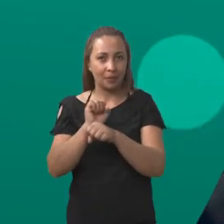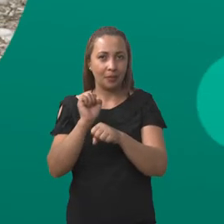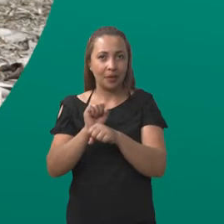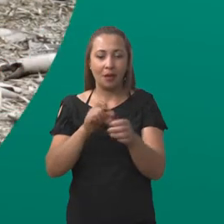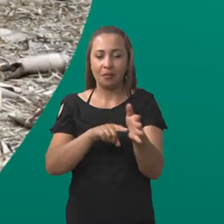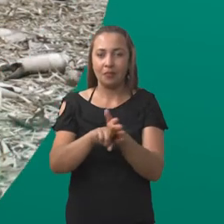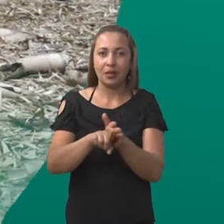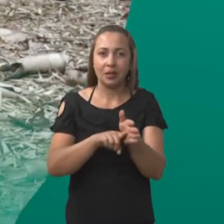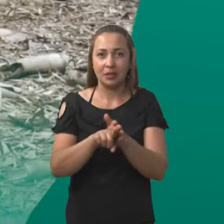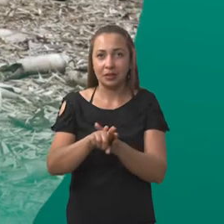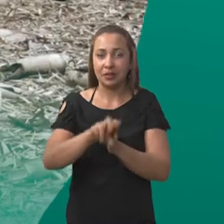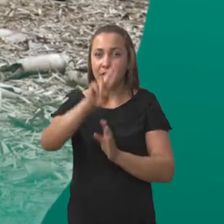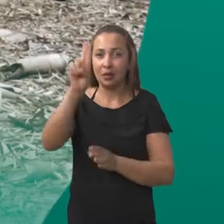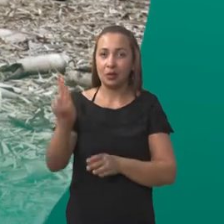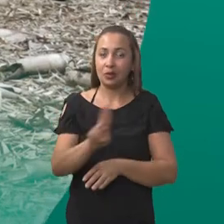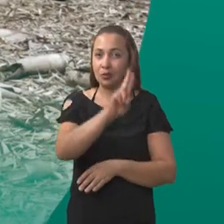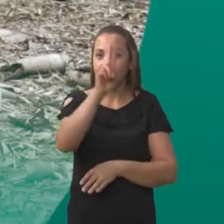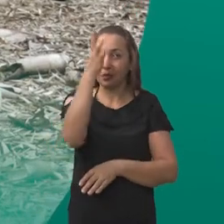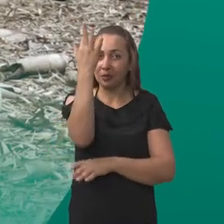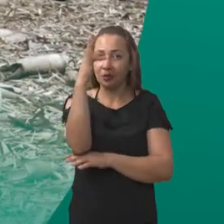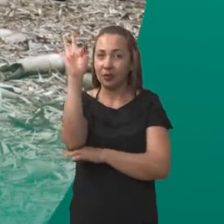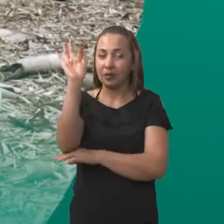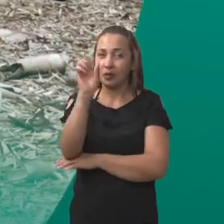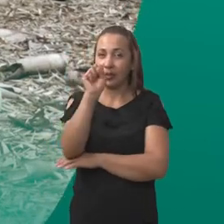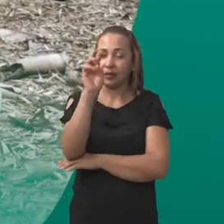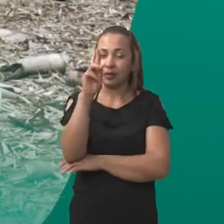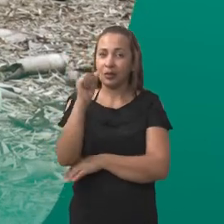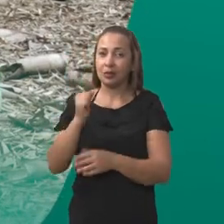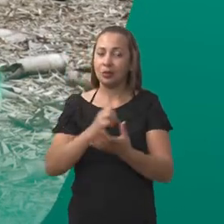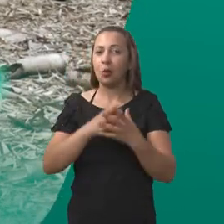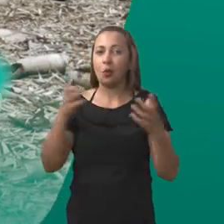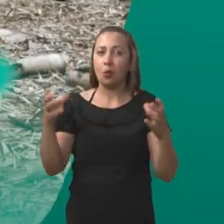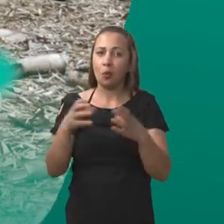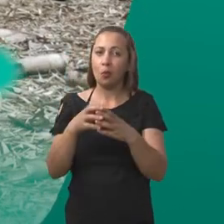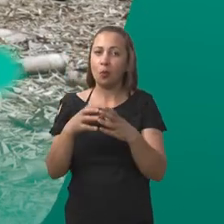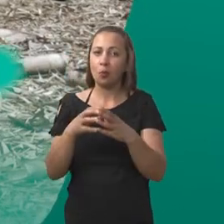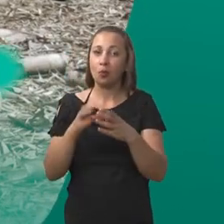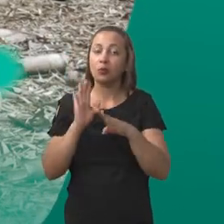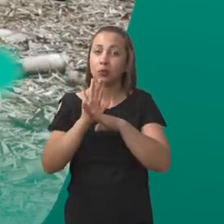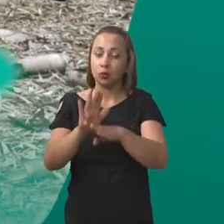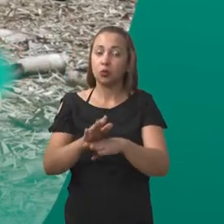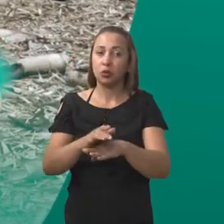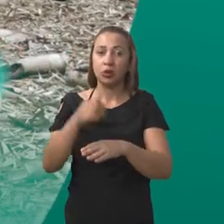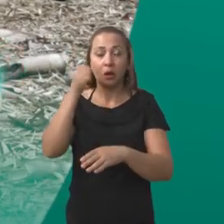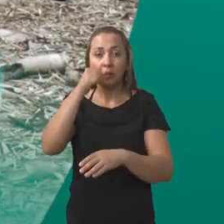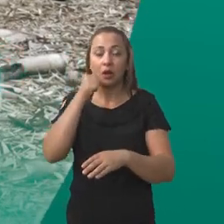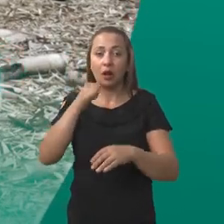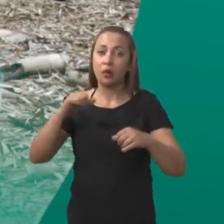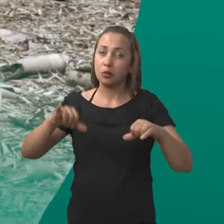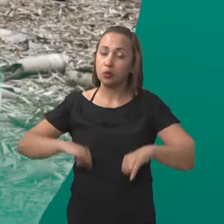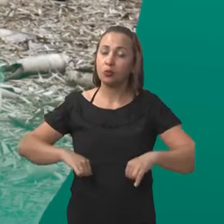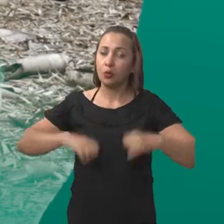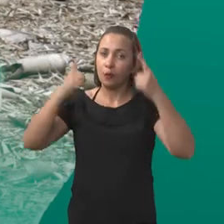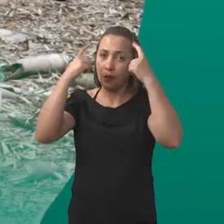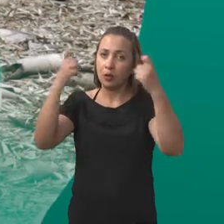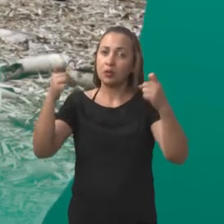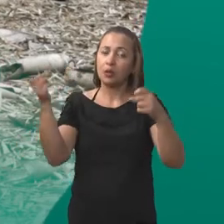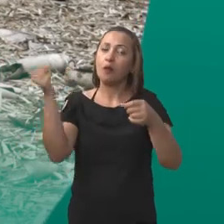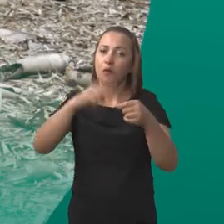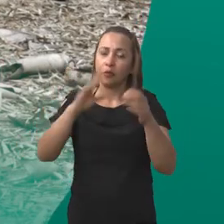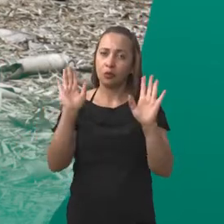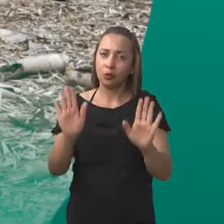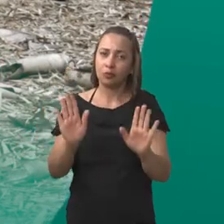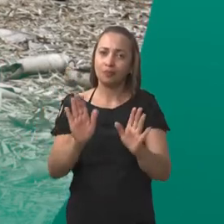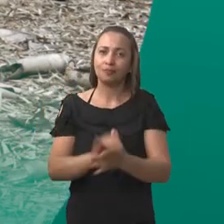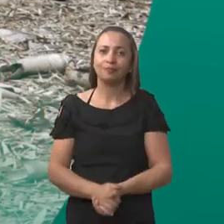E depois do intervalo, pesquisa da Universidade Federal de Sergipe dá origem a grupo de atendimento a mulheres vítimas de violência.